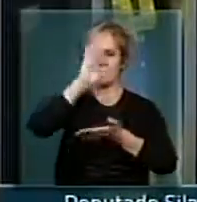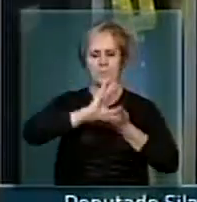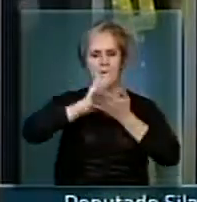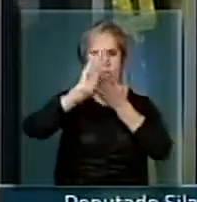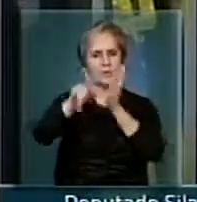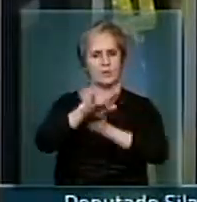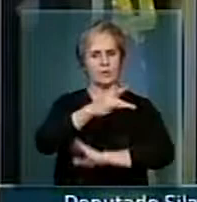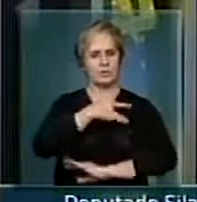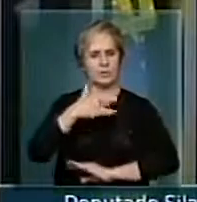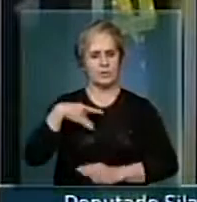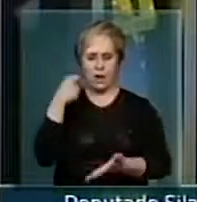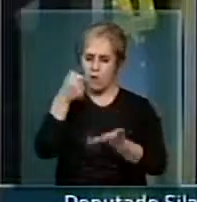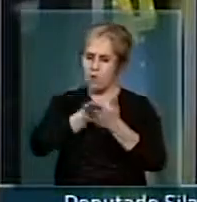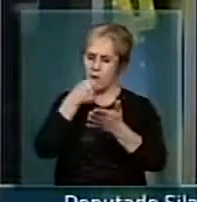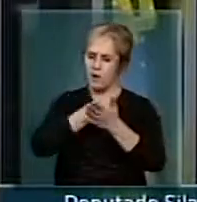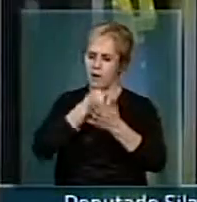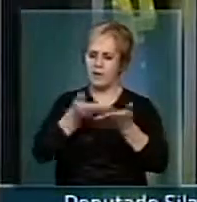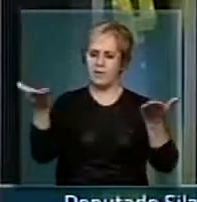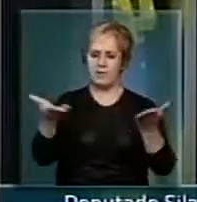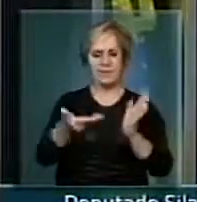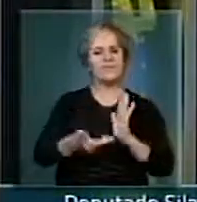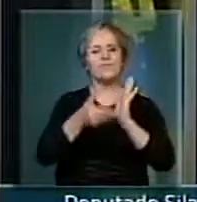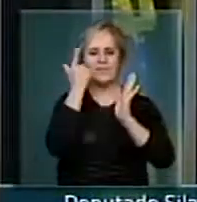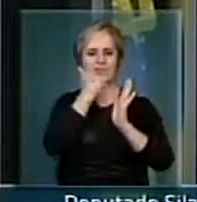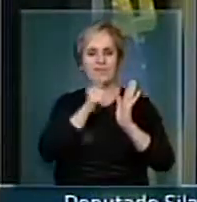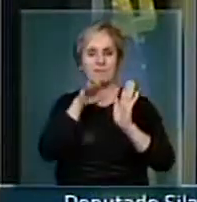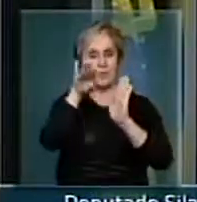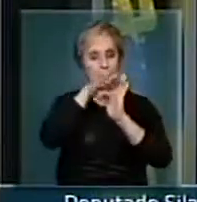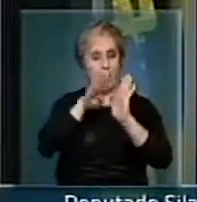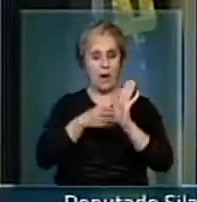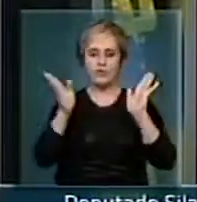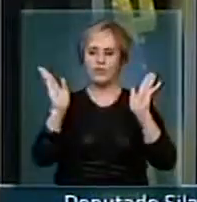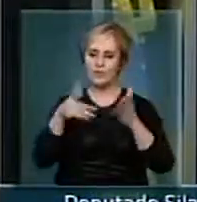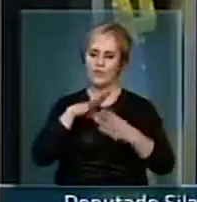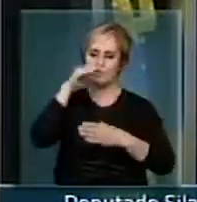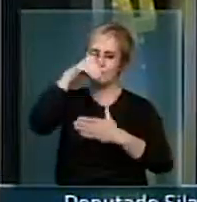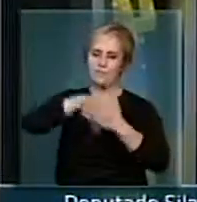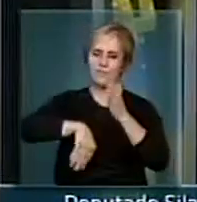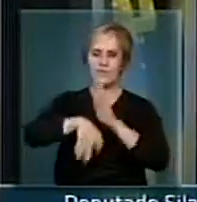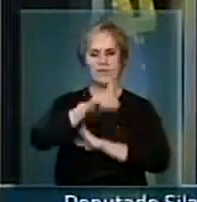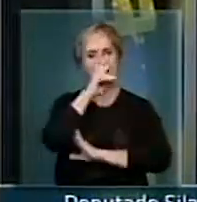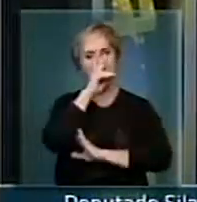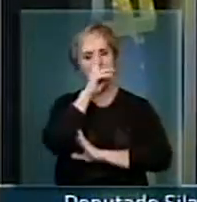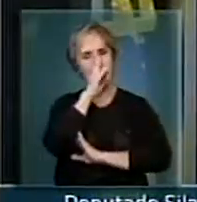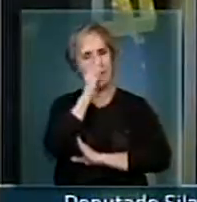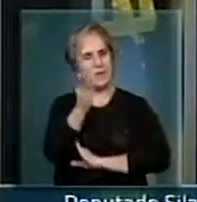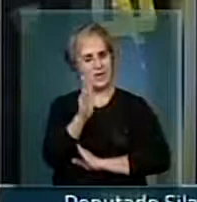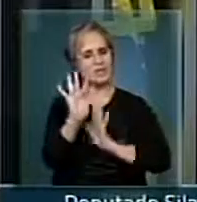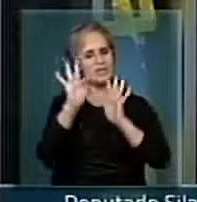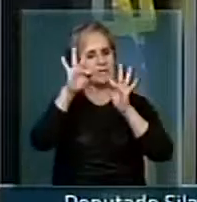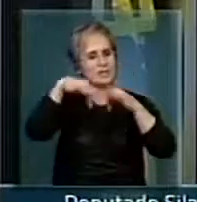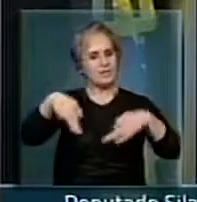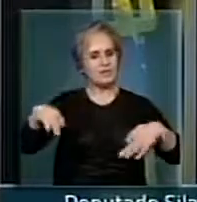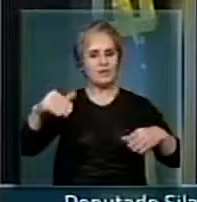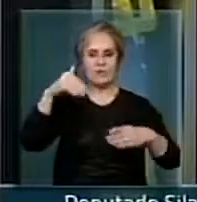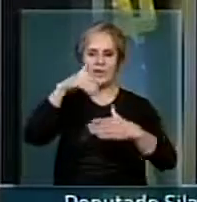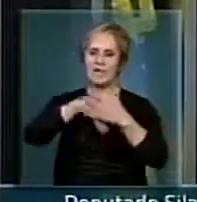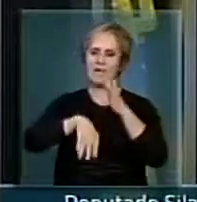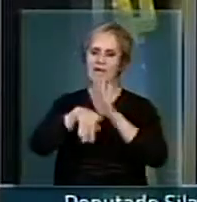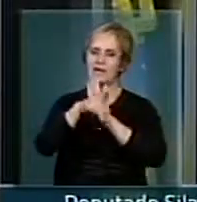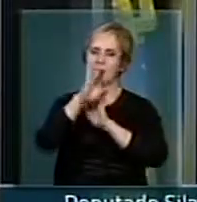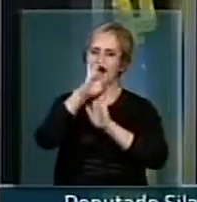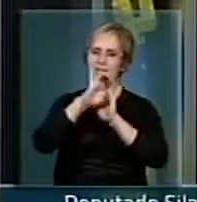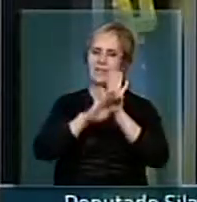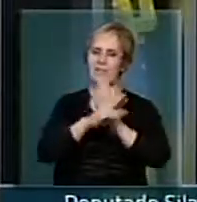e esta casa pautou e hoje será votado, pelo que me parece, ou concluído, a votação da